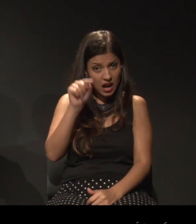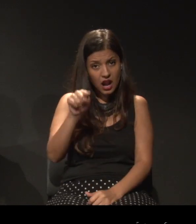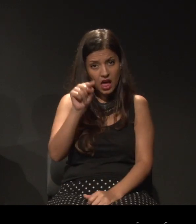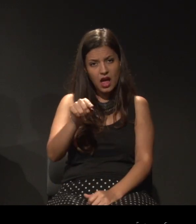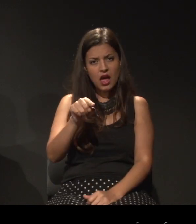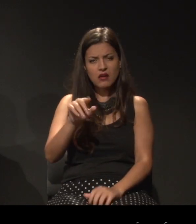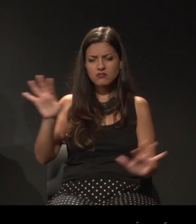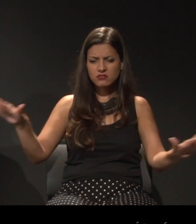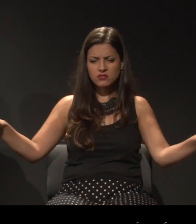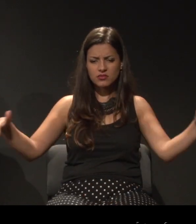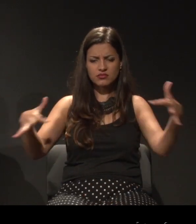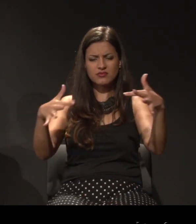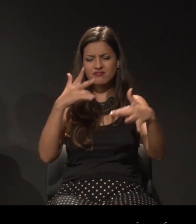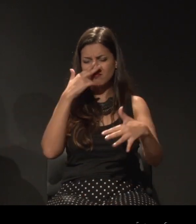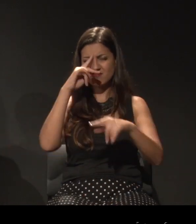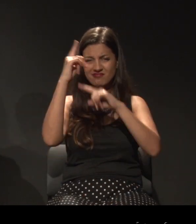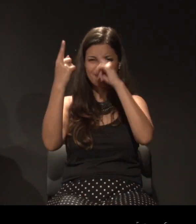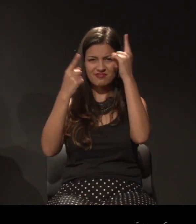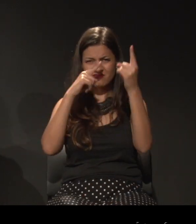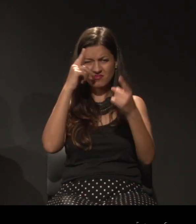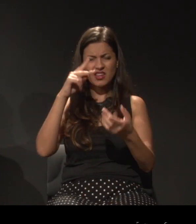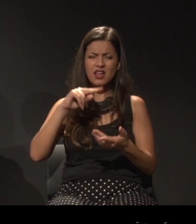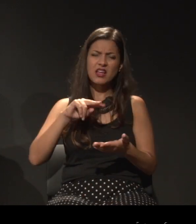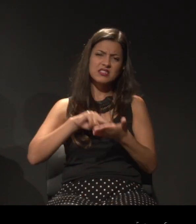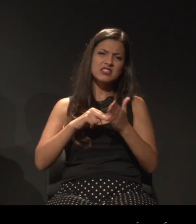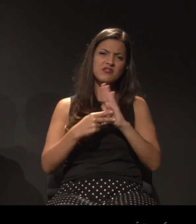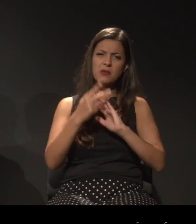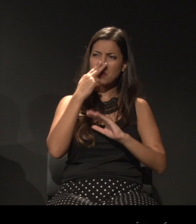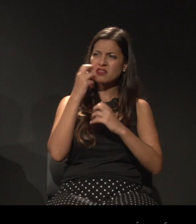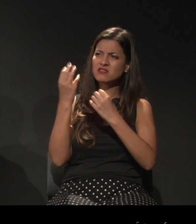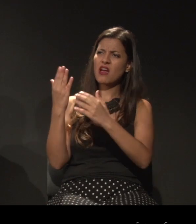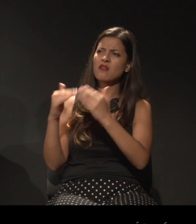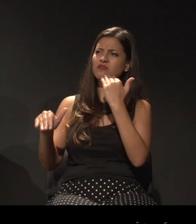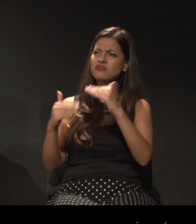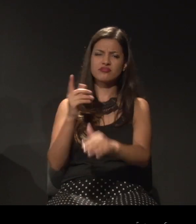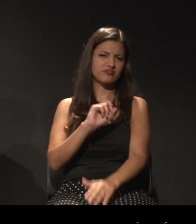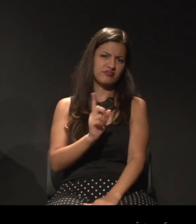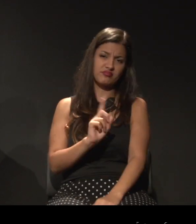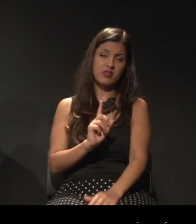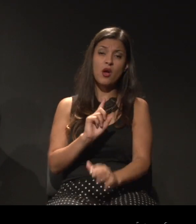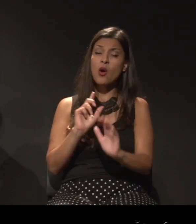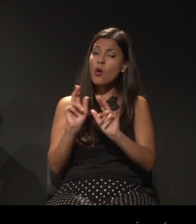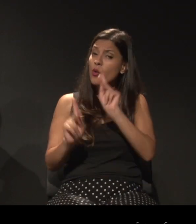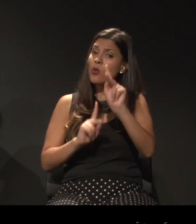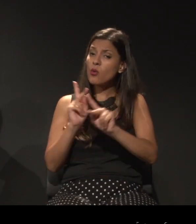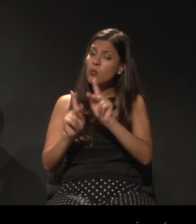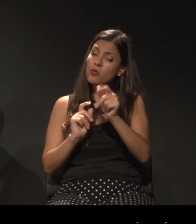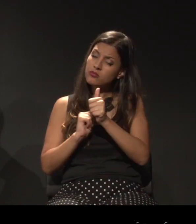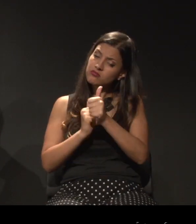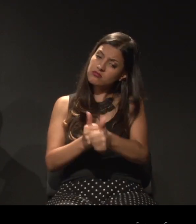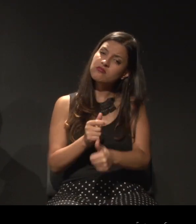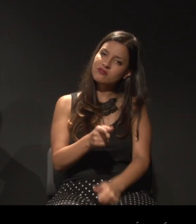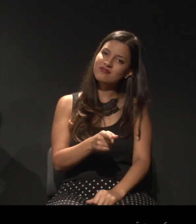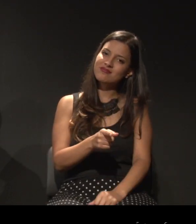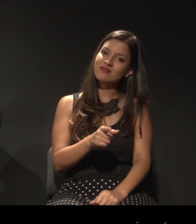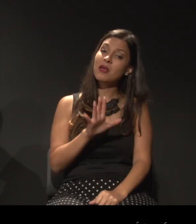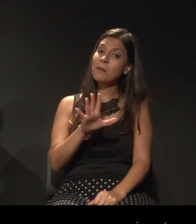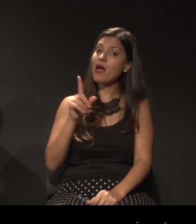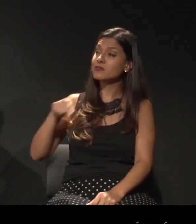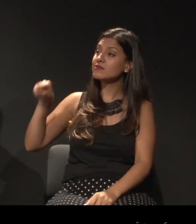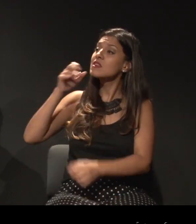e não é que ela cria desentendimento. O público vai junto, mas os formadores de opinião